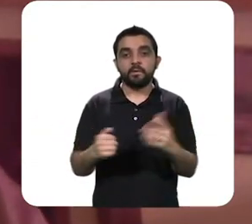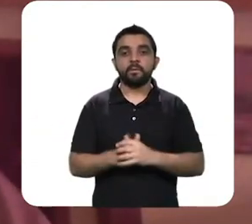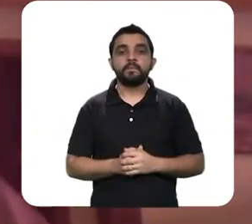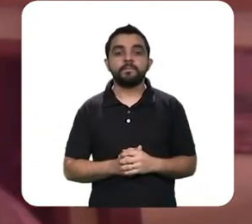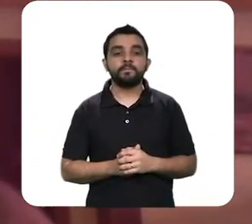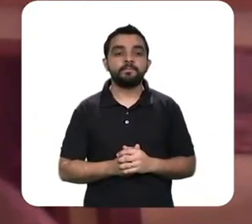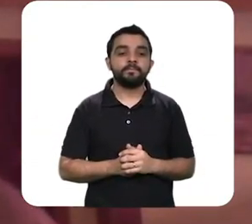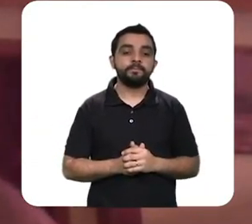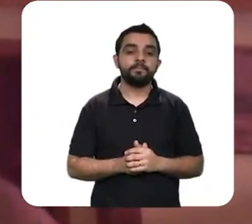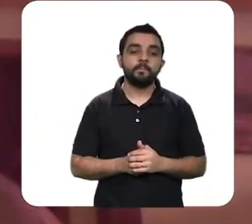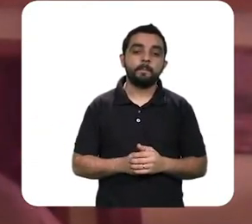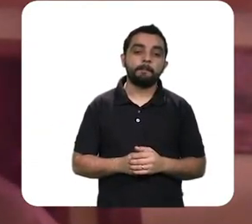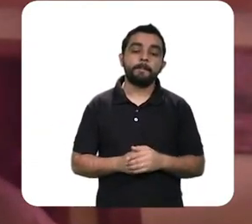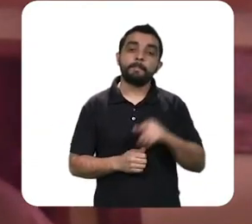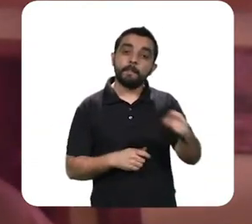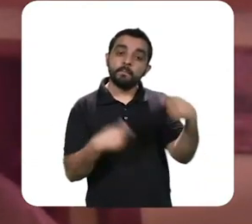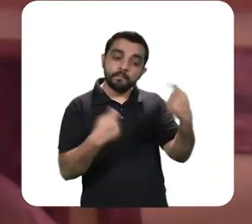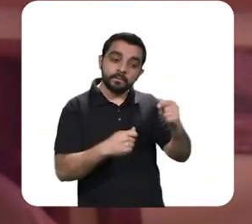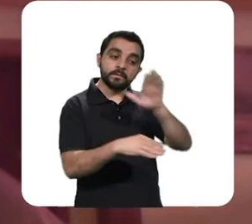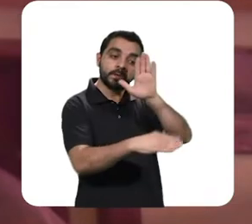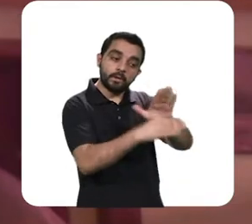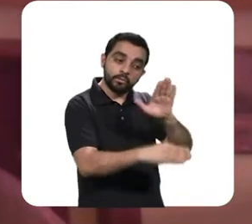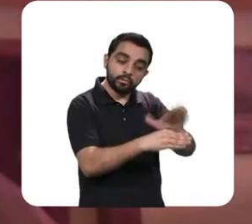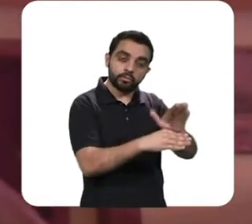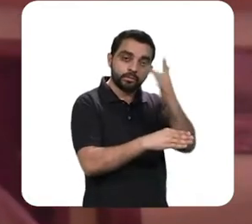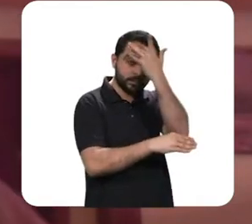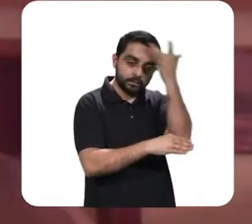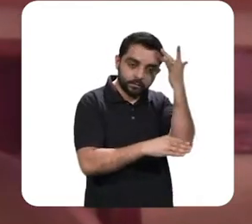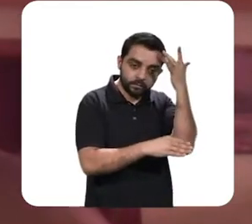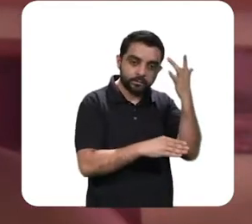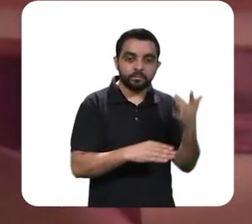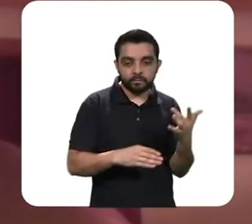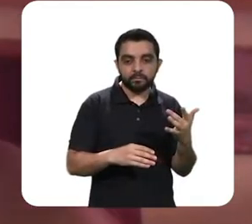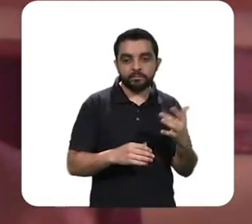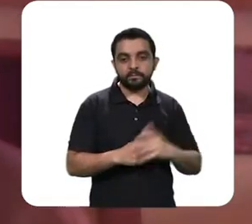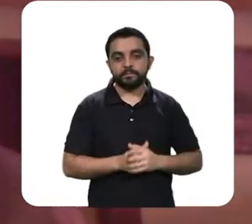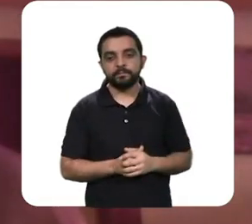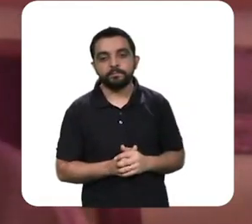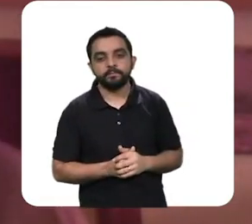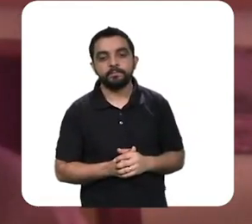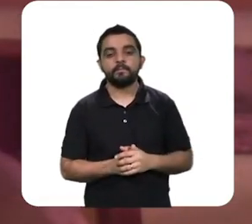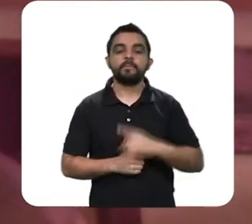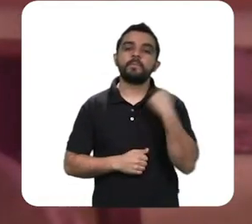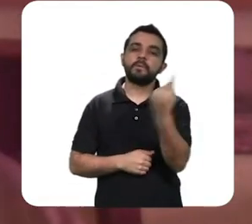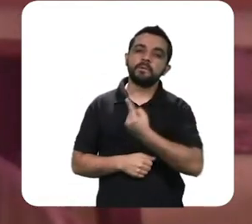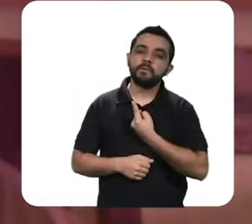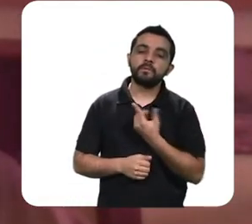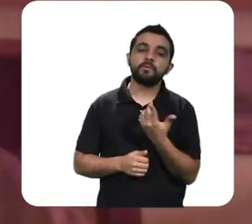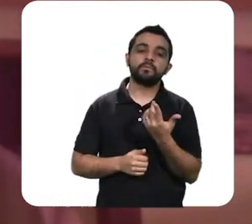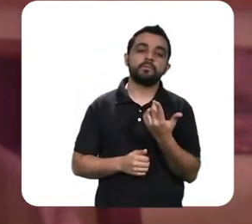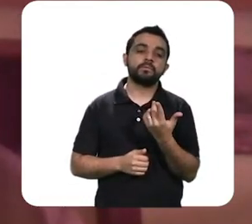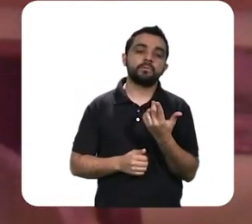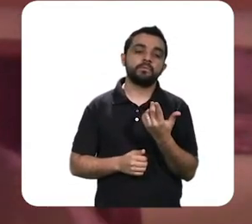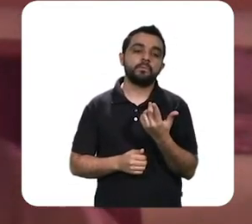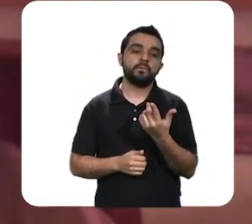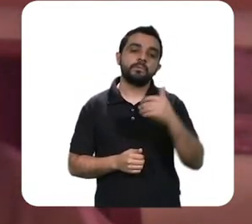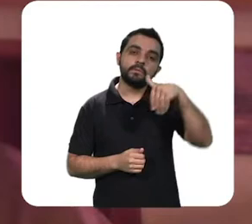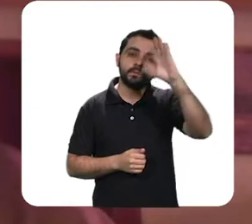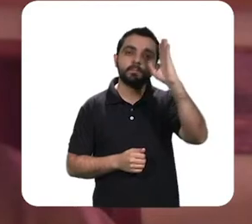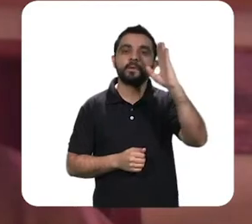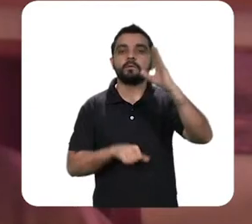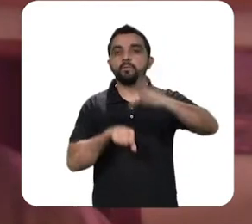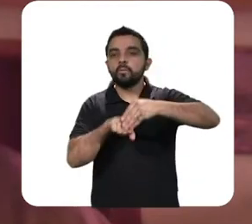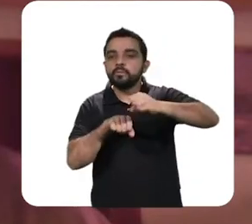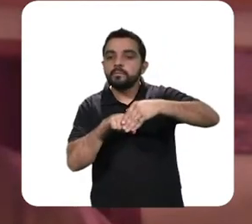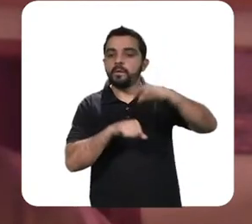sofrimento humano isso é é completamente insustentável isso é um falso dilema que nós esclarecidos ou pessoas com um pouco mais de